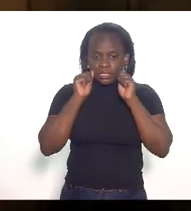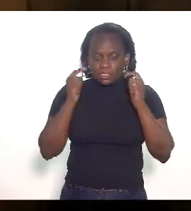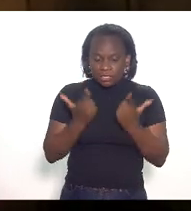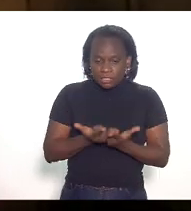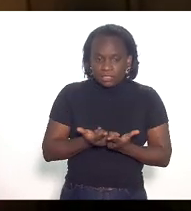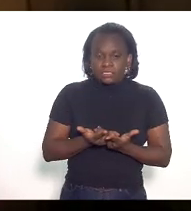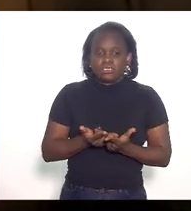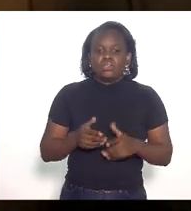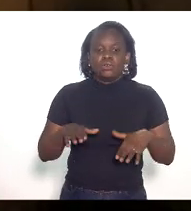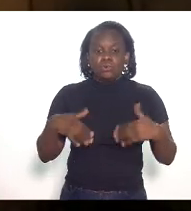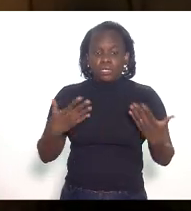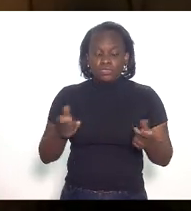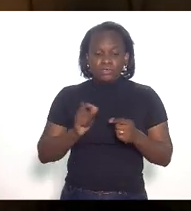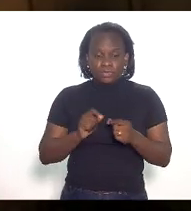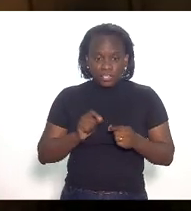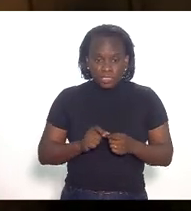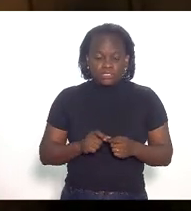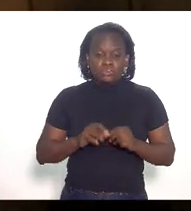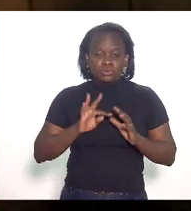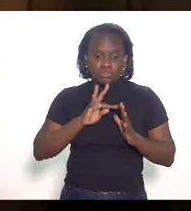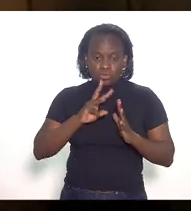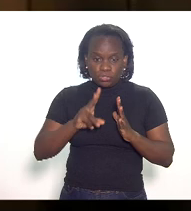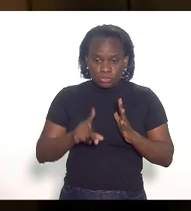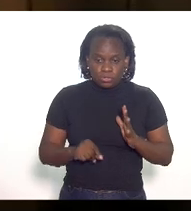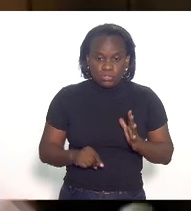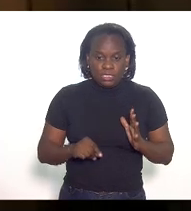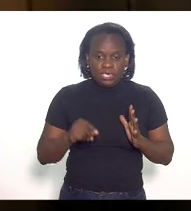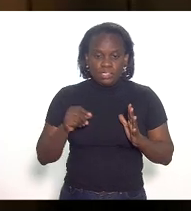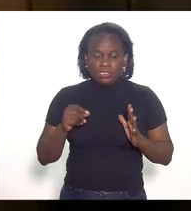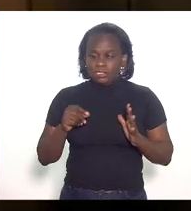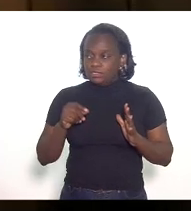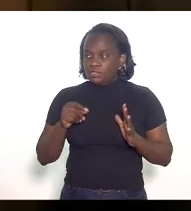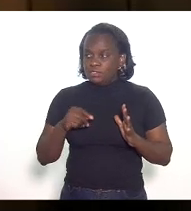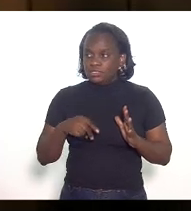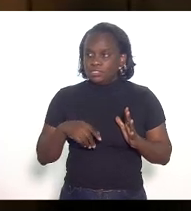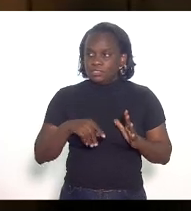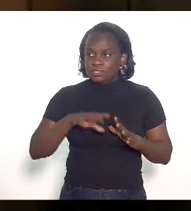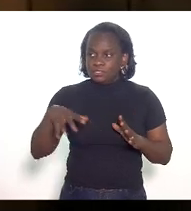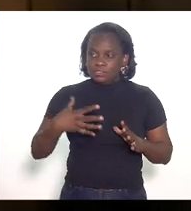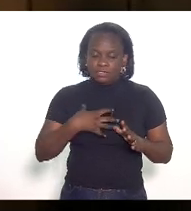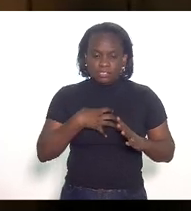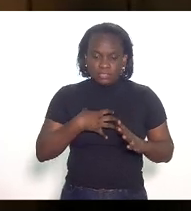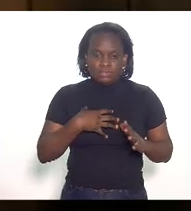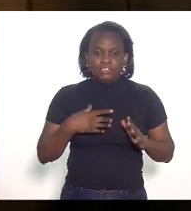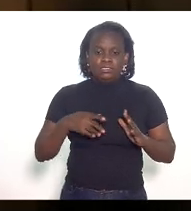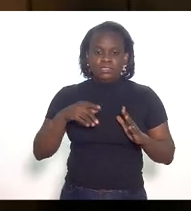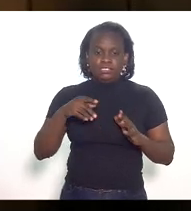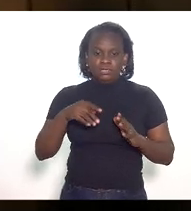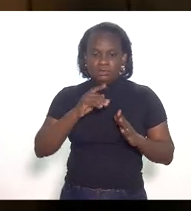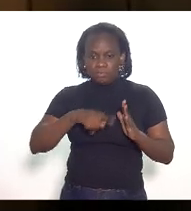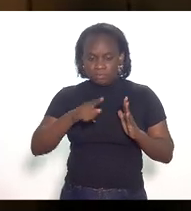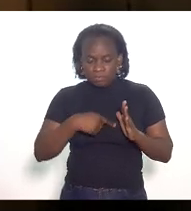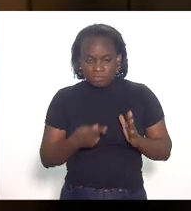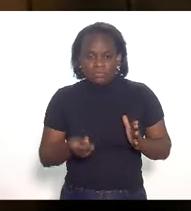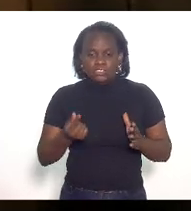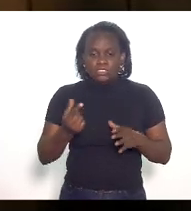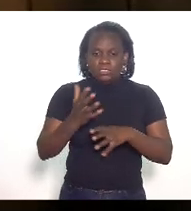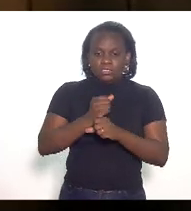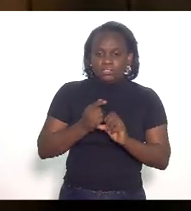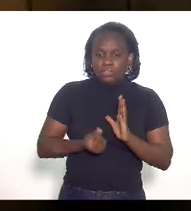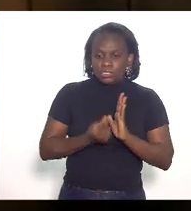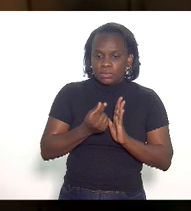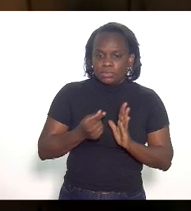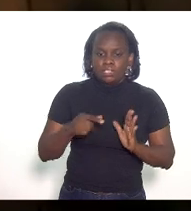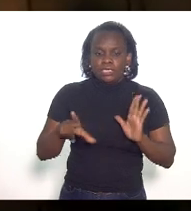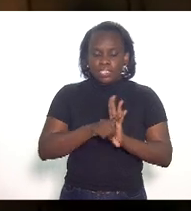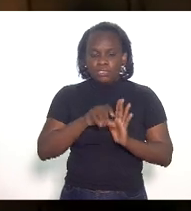quando realizados todos os impactos de renúncia fiscal no caixa e no orçamento do estado é